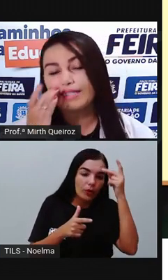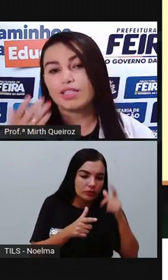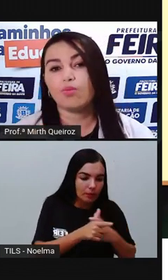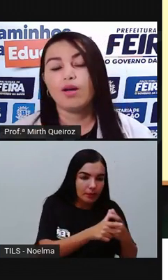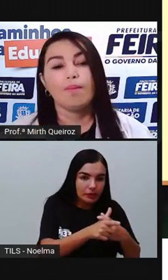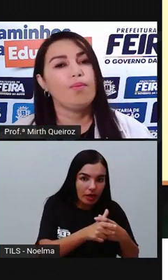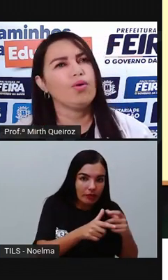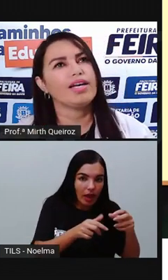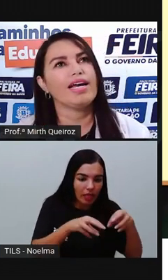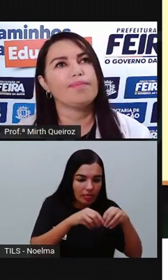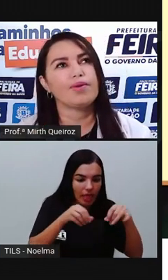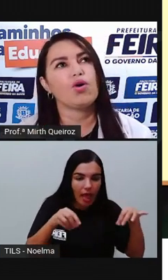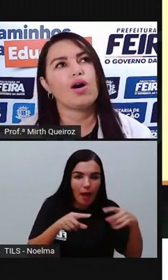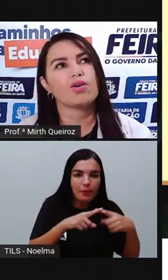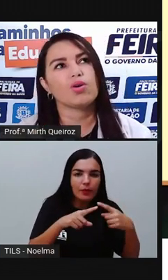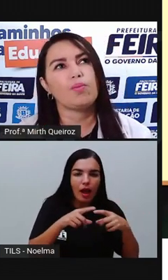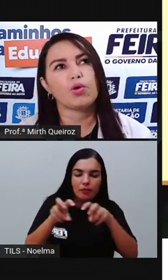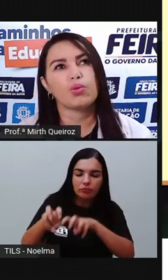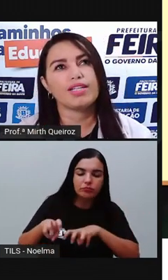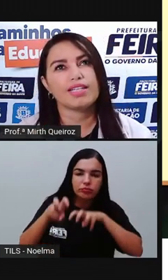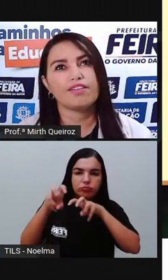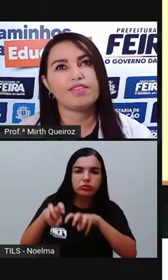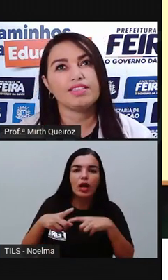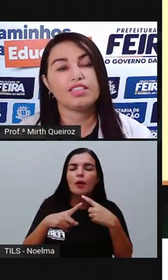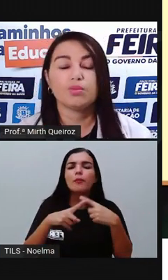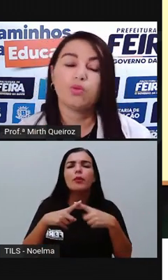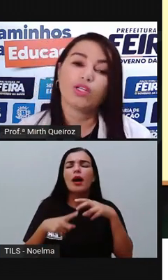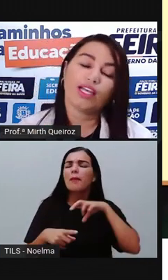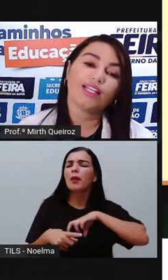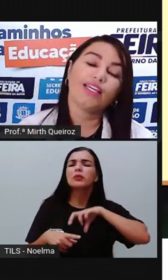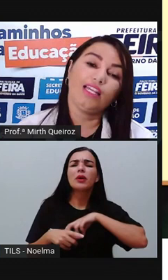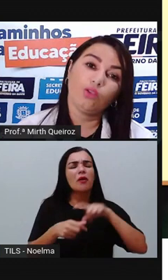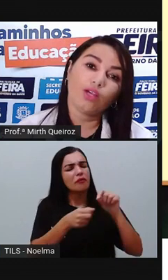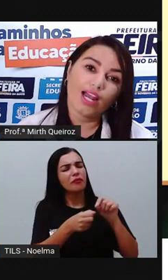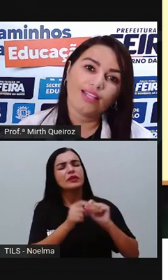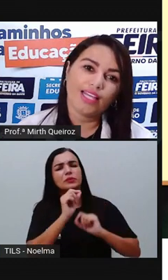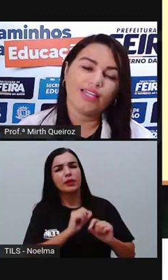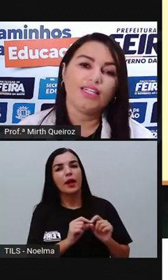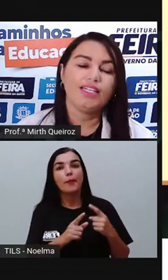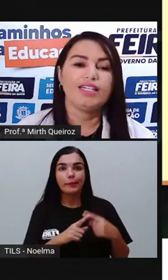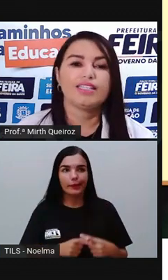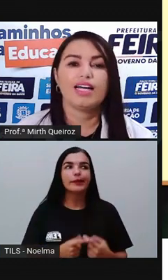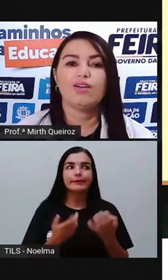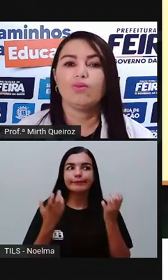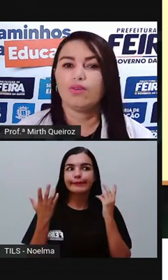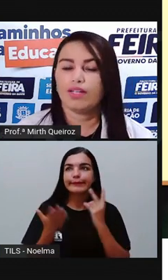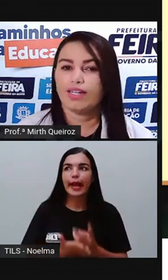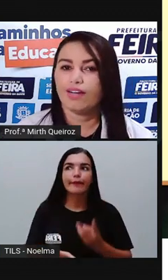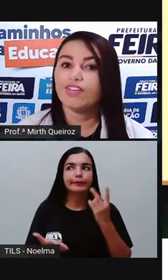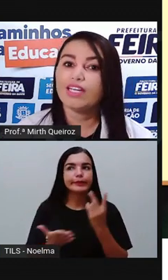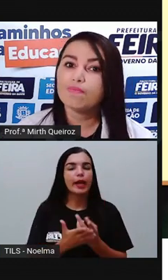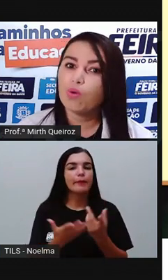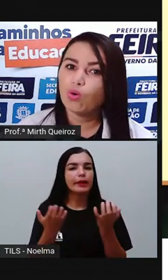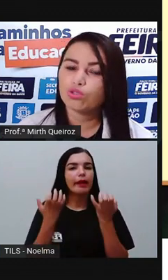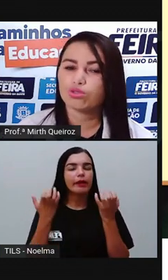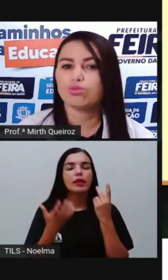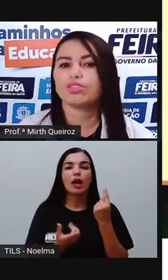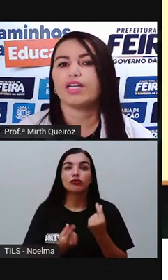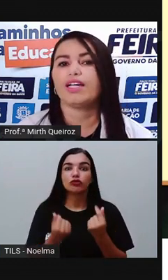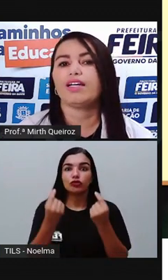plantação. Por que a coroa portuguesa ela fez isso? Porque ela queria lucrar, né? Então, haveria